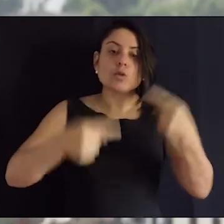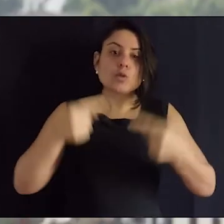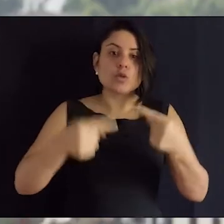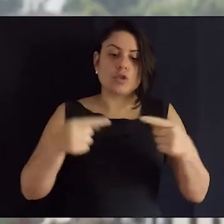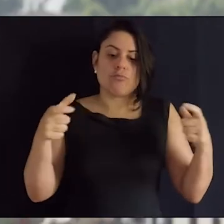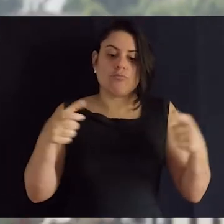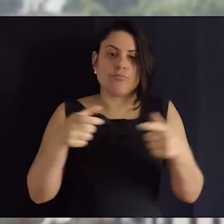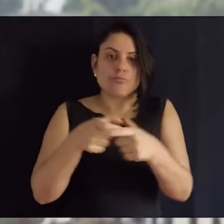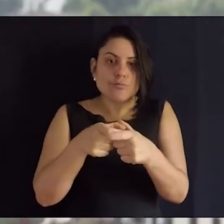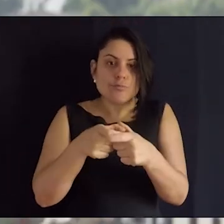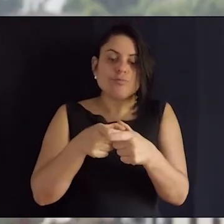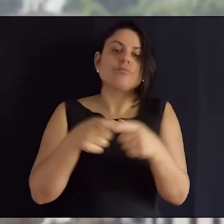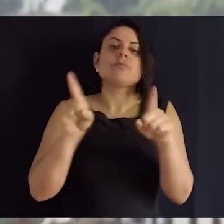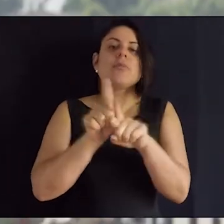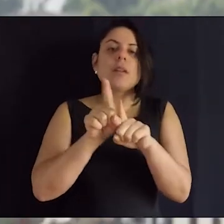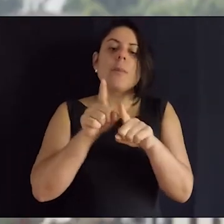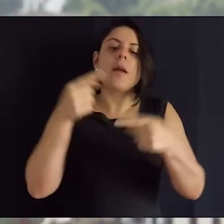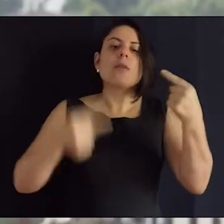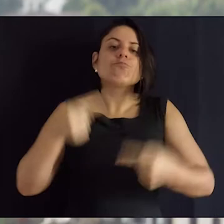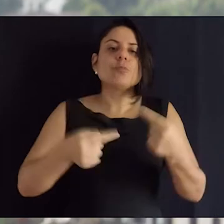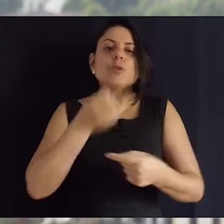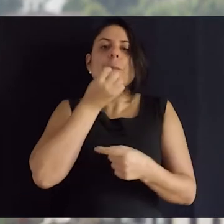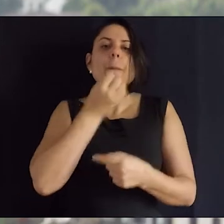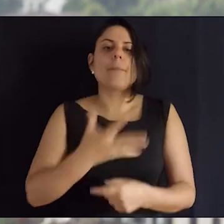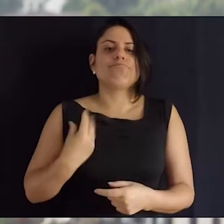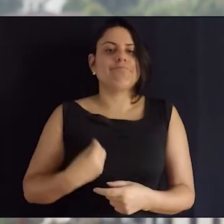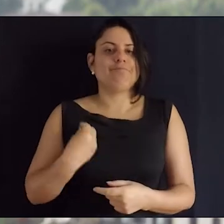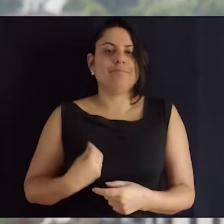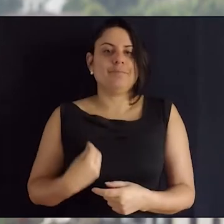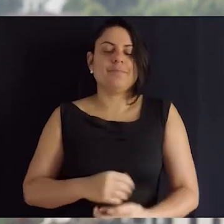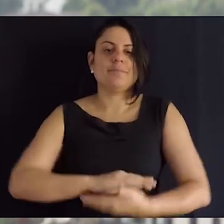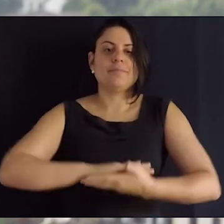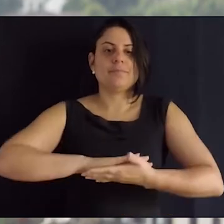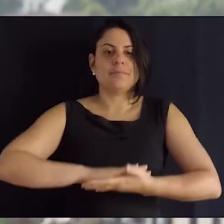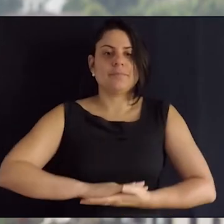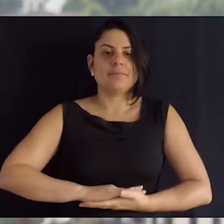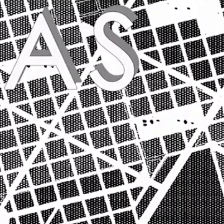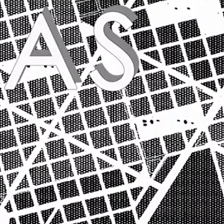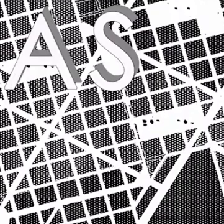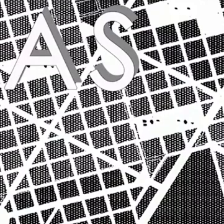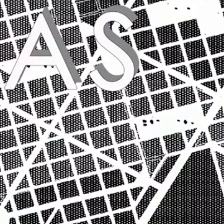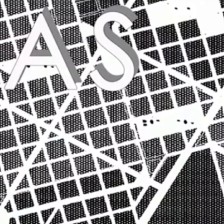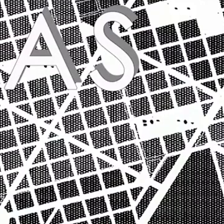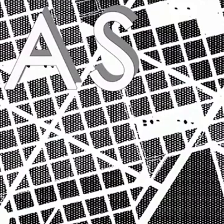públicas que podemos discutir a necropolítica e a política do bem viver.